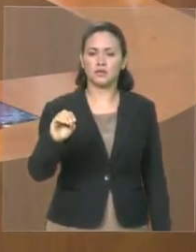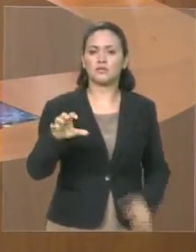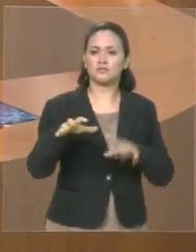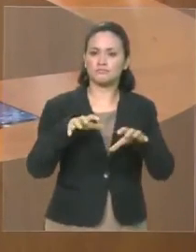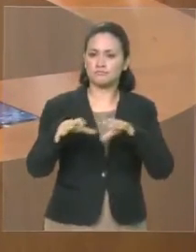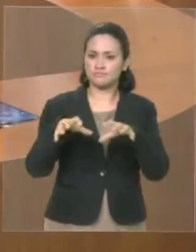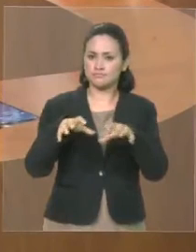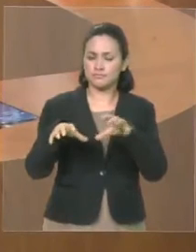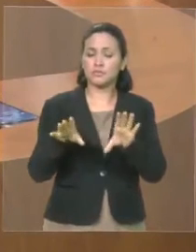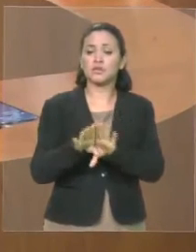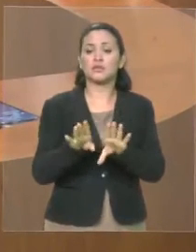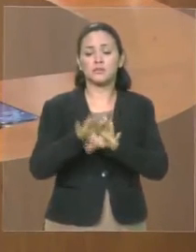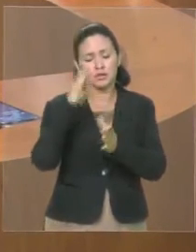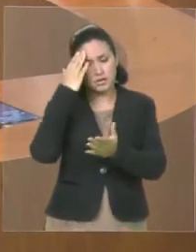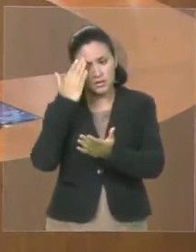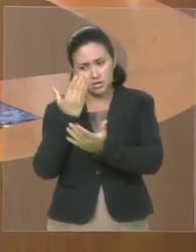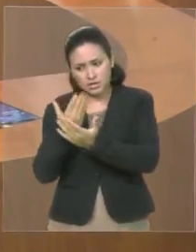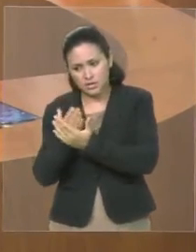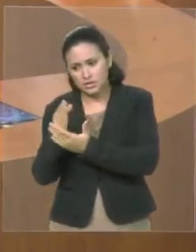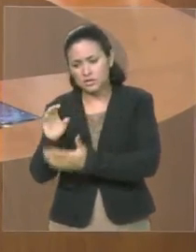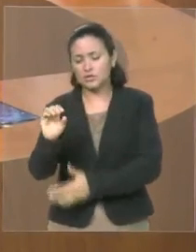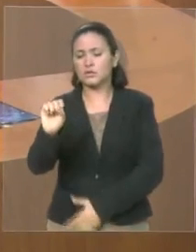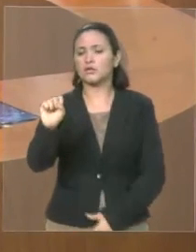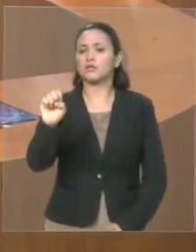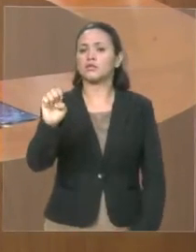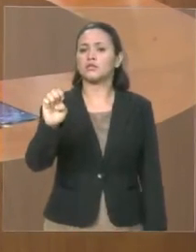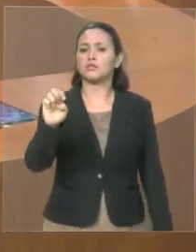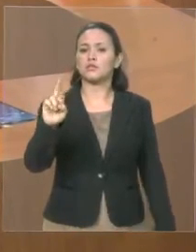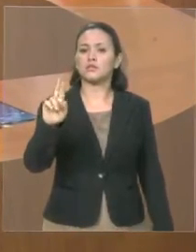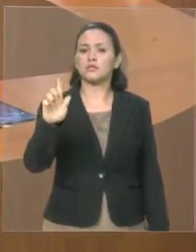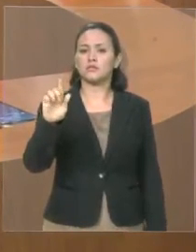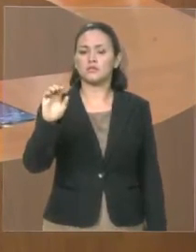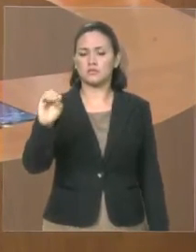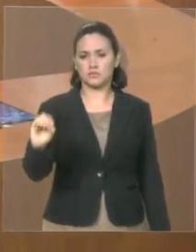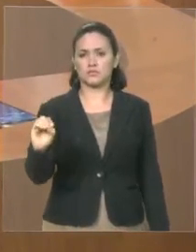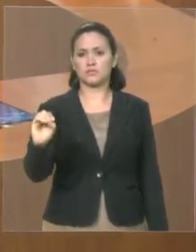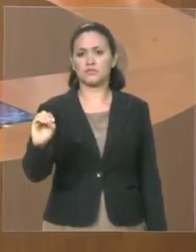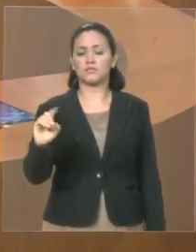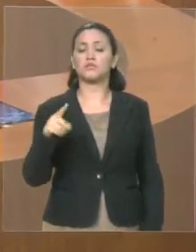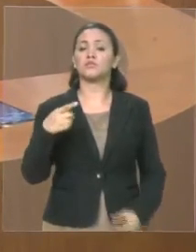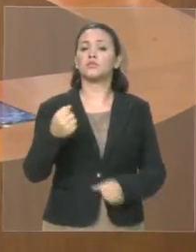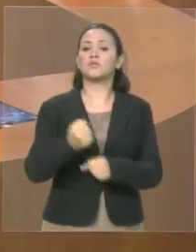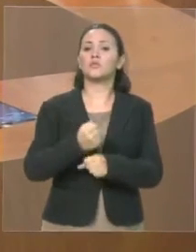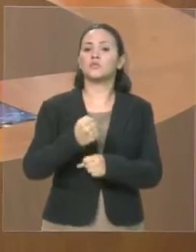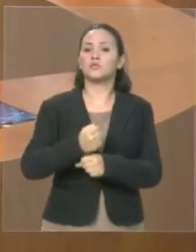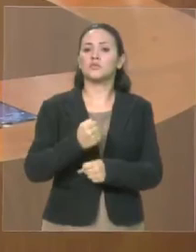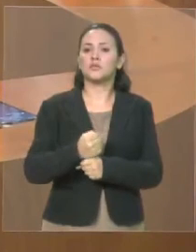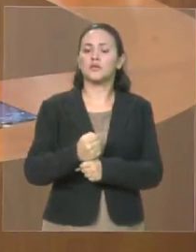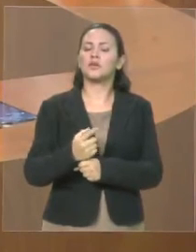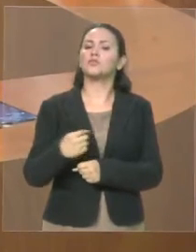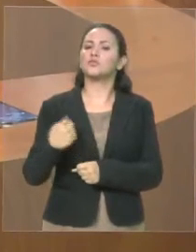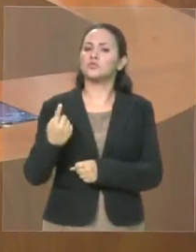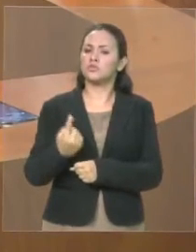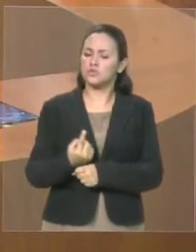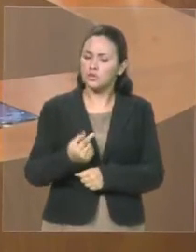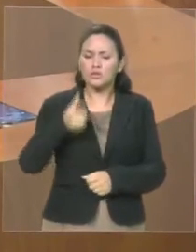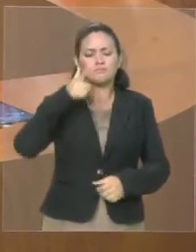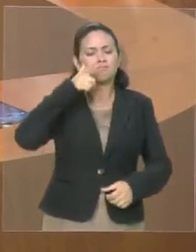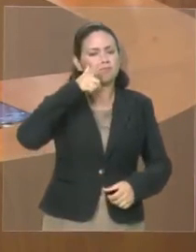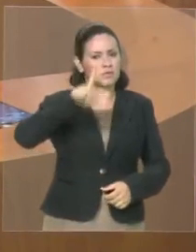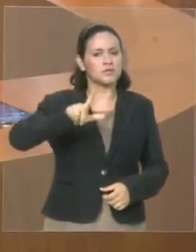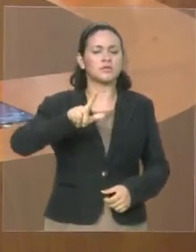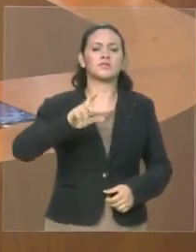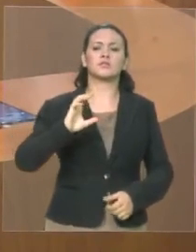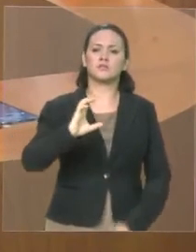faremos uma excelente campanha na Série C, voltaremos para a Série B e,